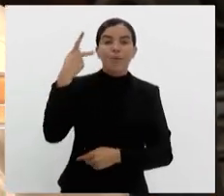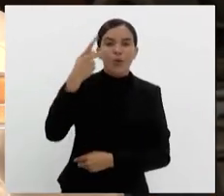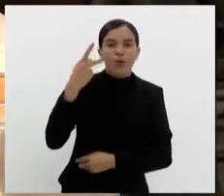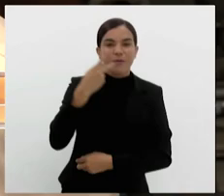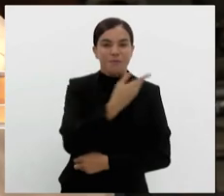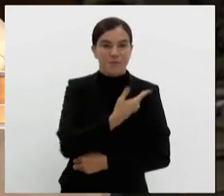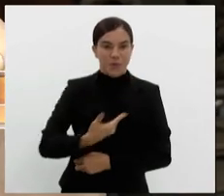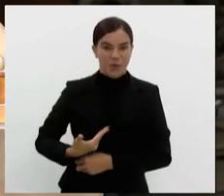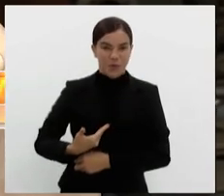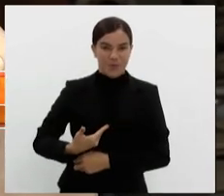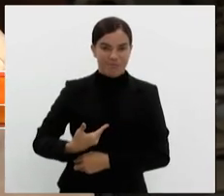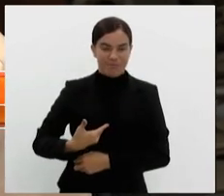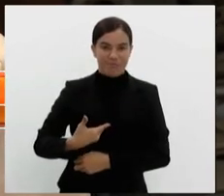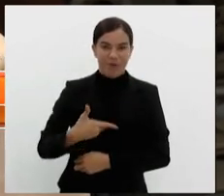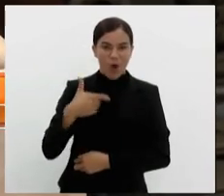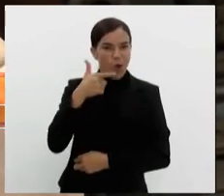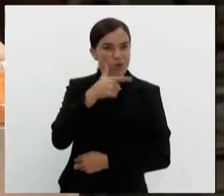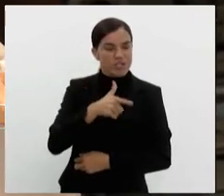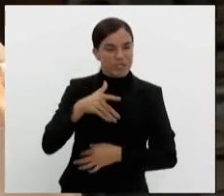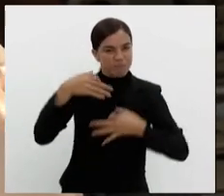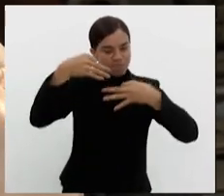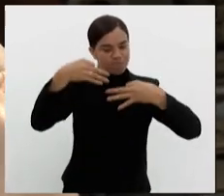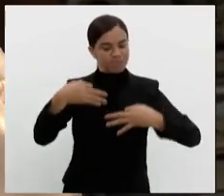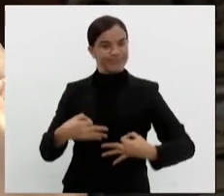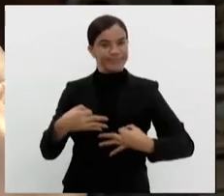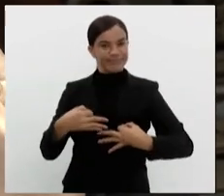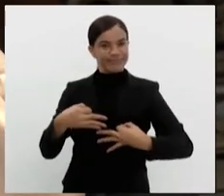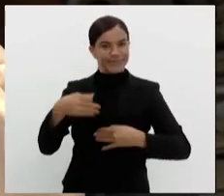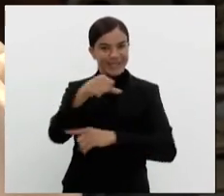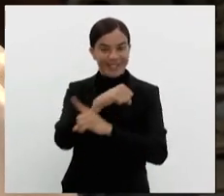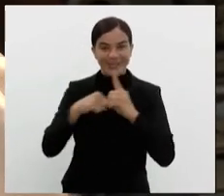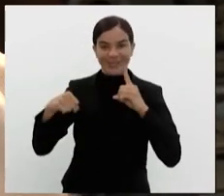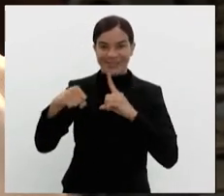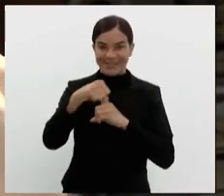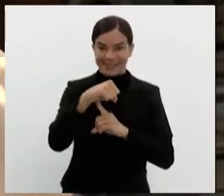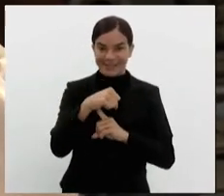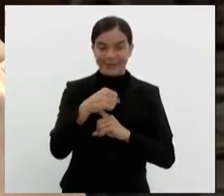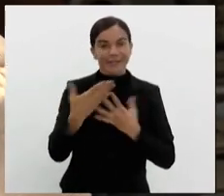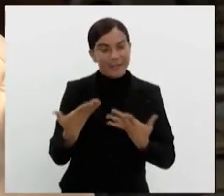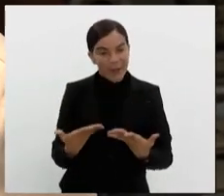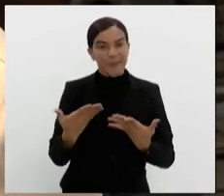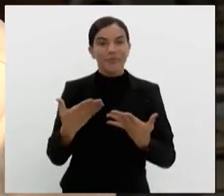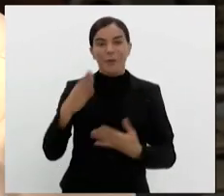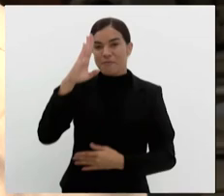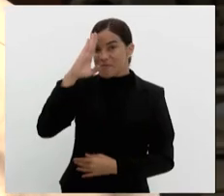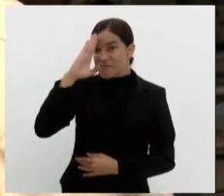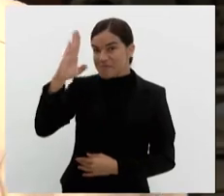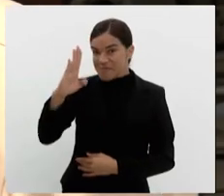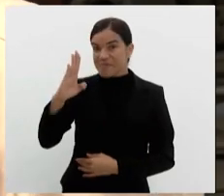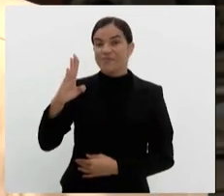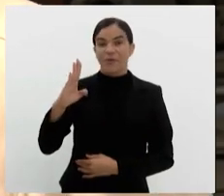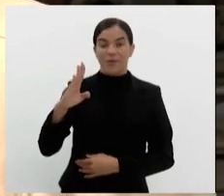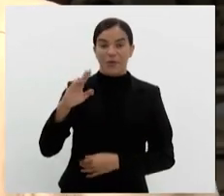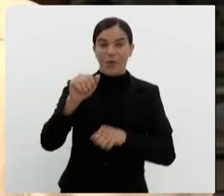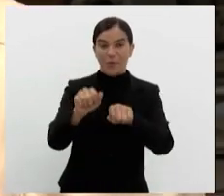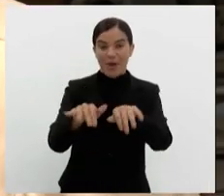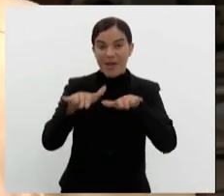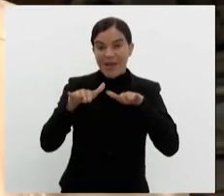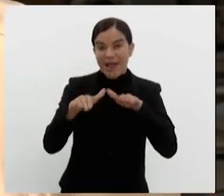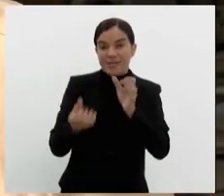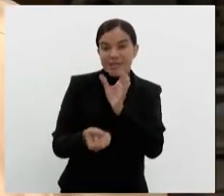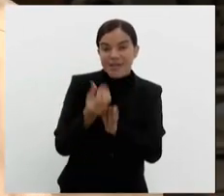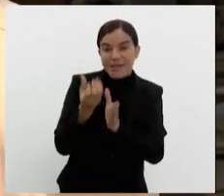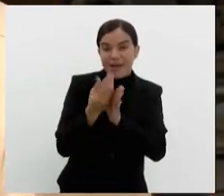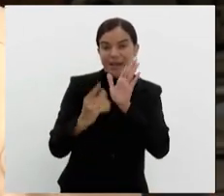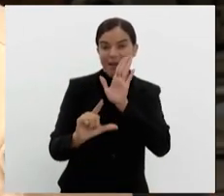para que elas possam ter a sua dignidade reconhecida na nossa sociedade. Então nesse sentido é fundamental que uma casa legislativa como essa